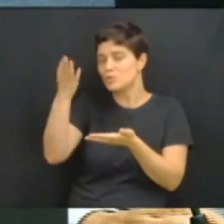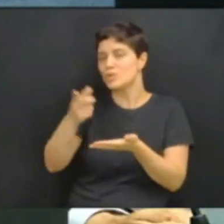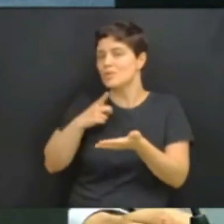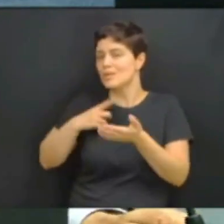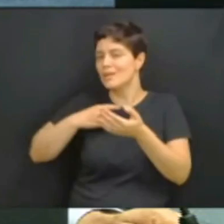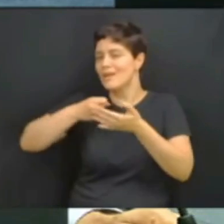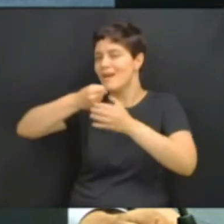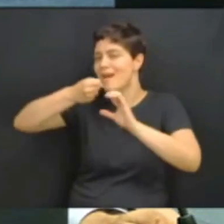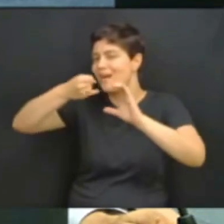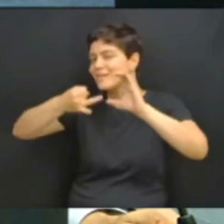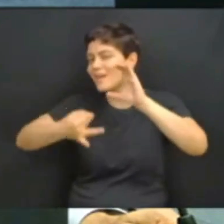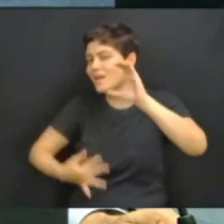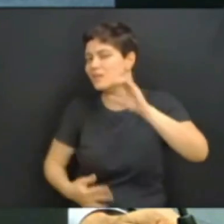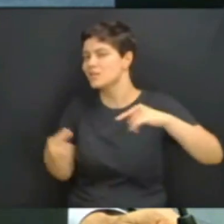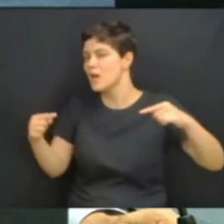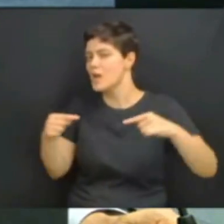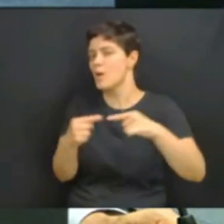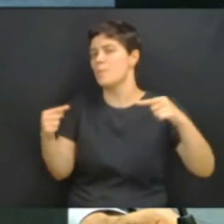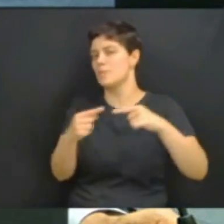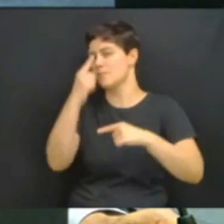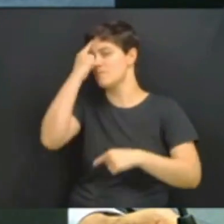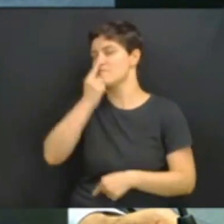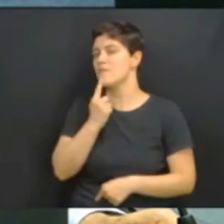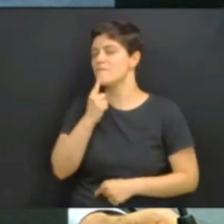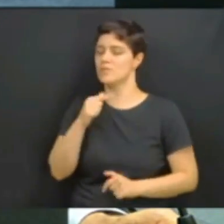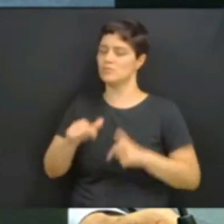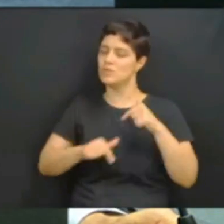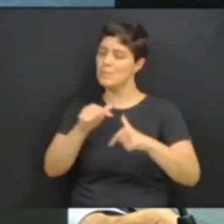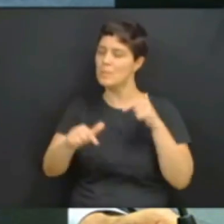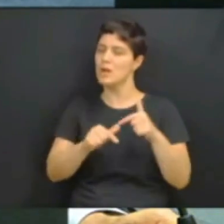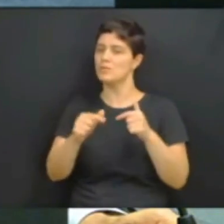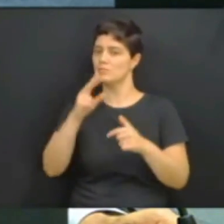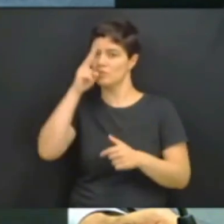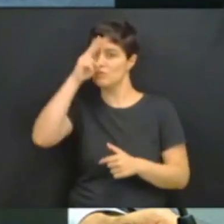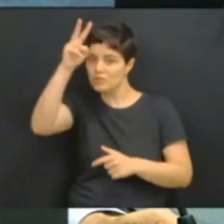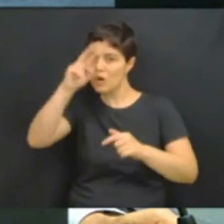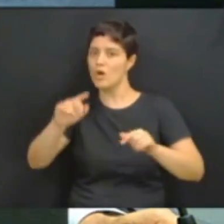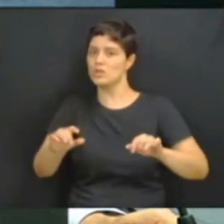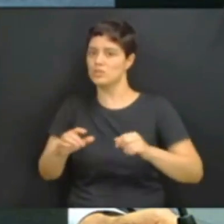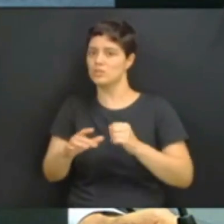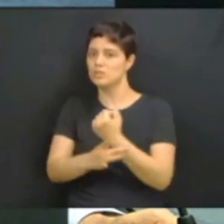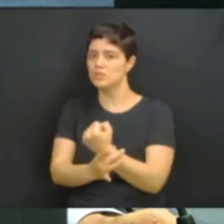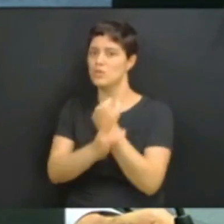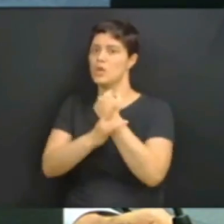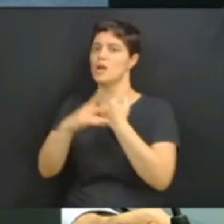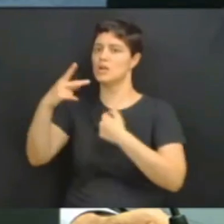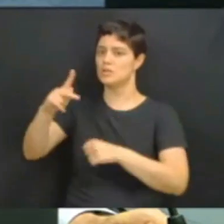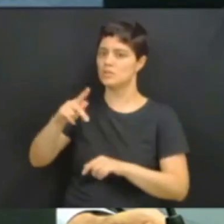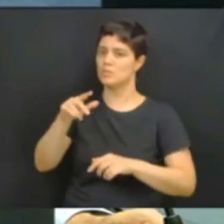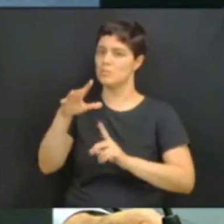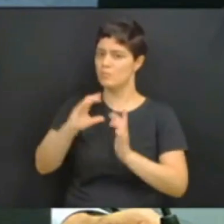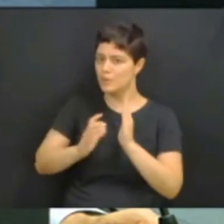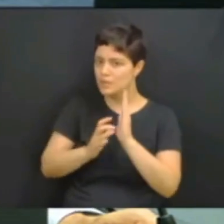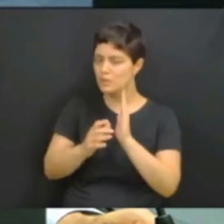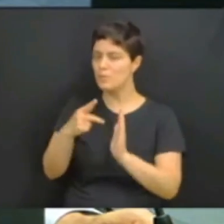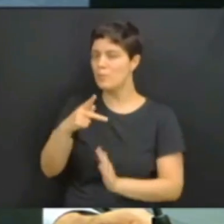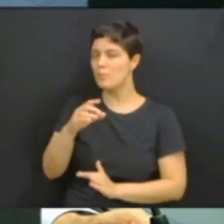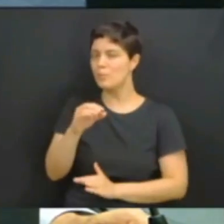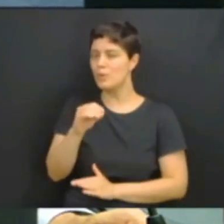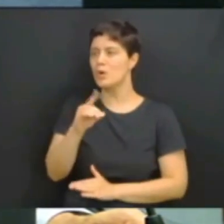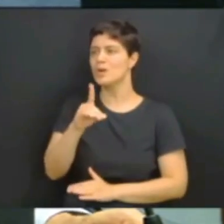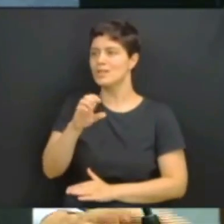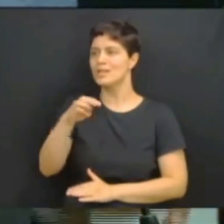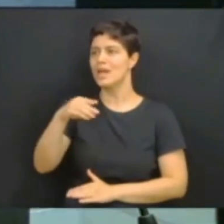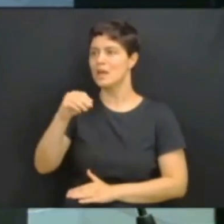para fazer um grande trabalho, fortalecer realmente o Podemos no Paraná. E registrar que o Podemos está